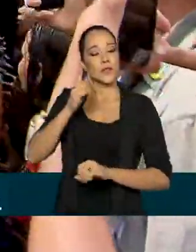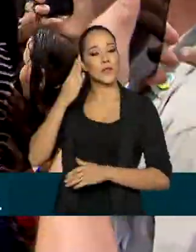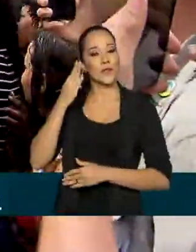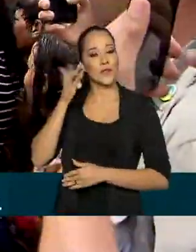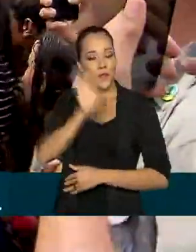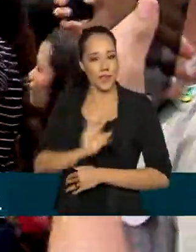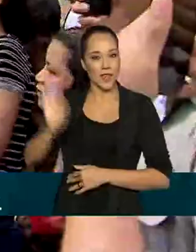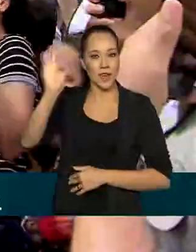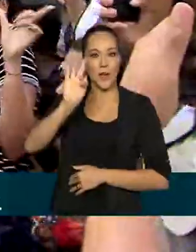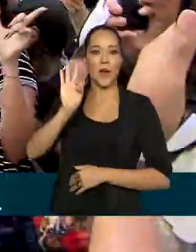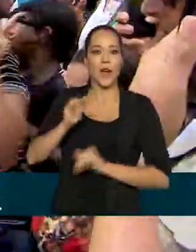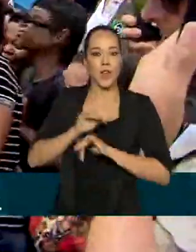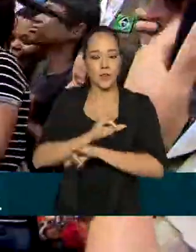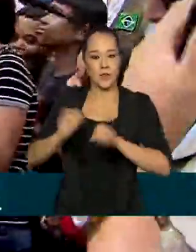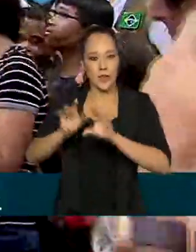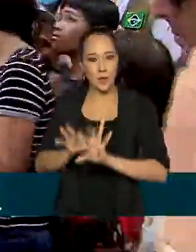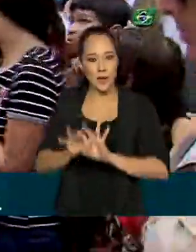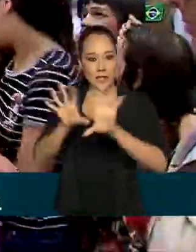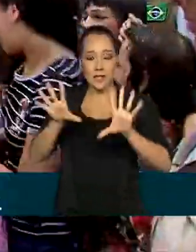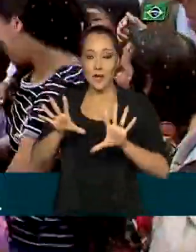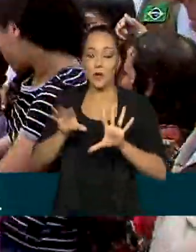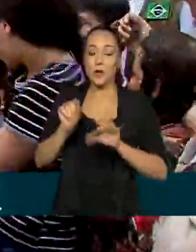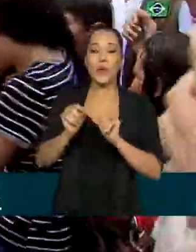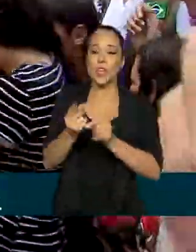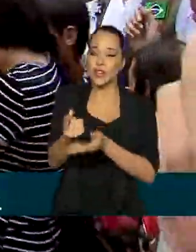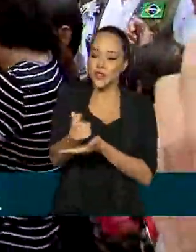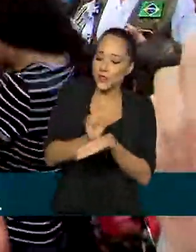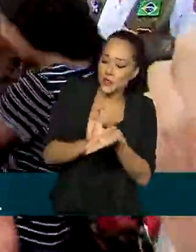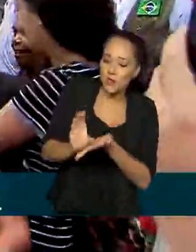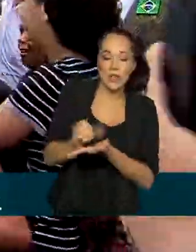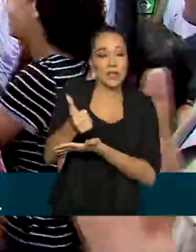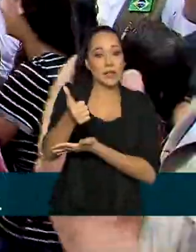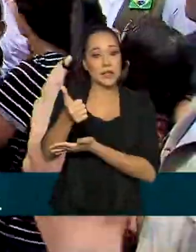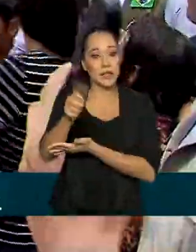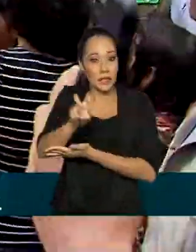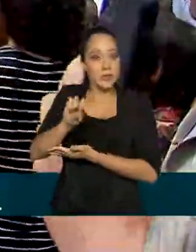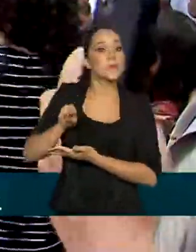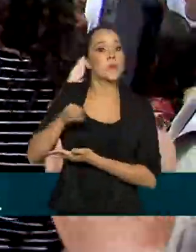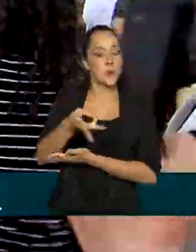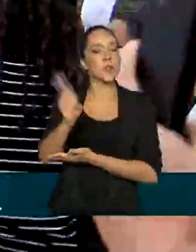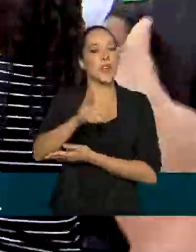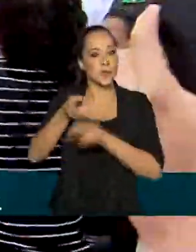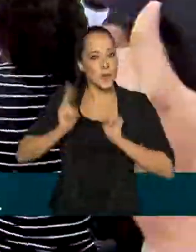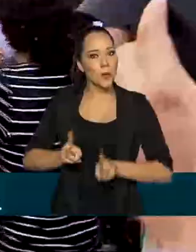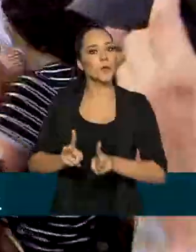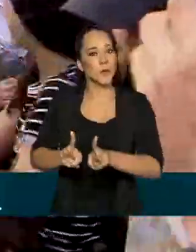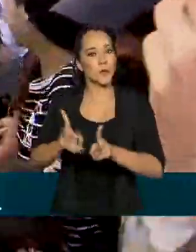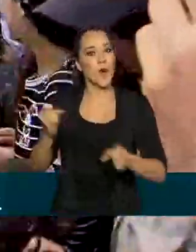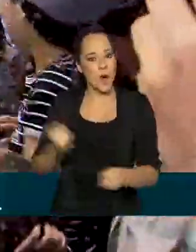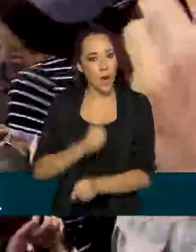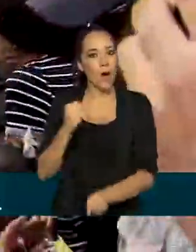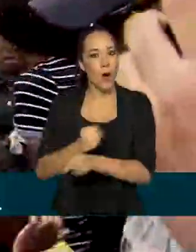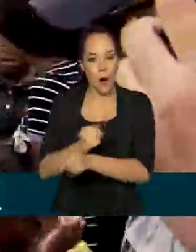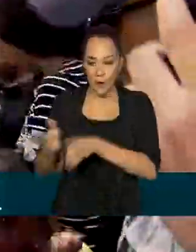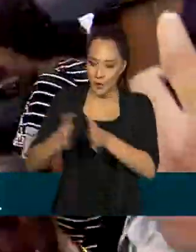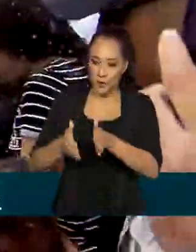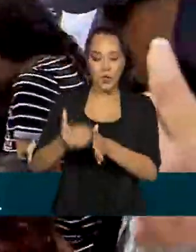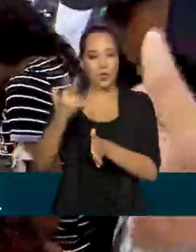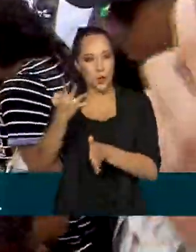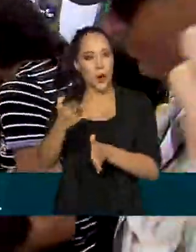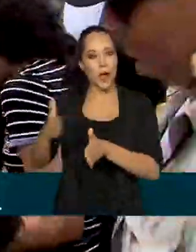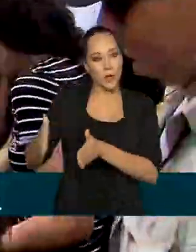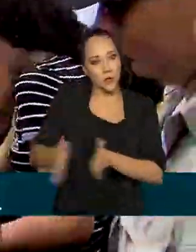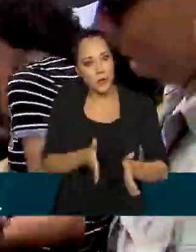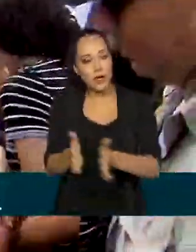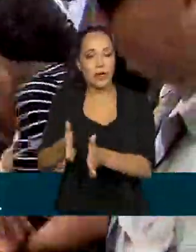liberação de quase 15 milhões de reais para a continuidade da obra no trecho 4 do canal do